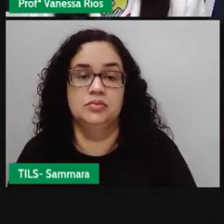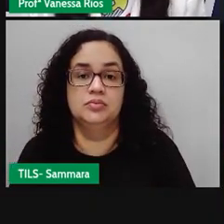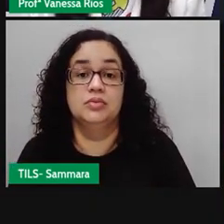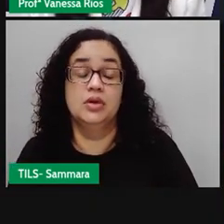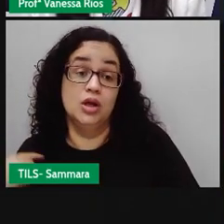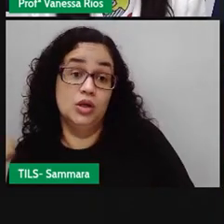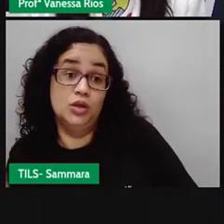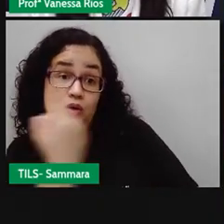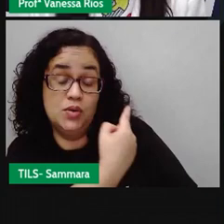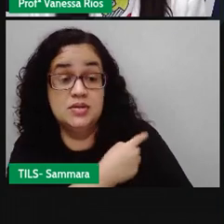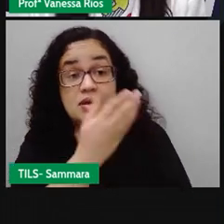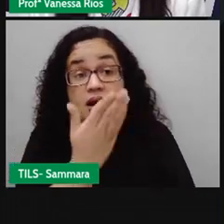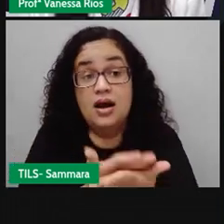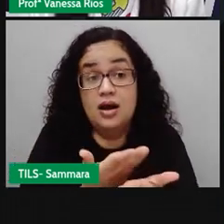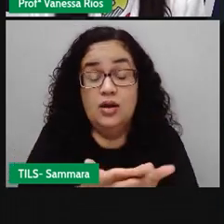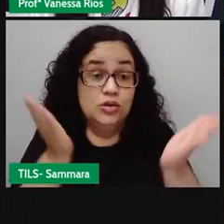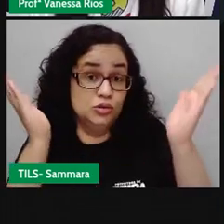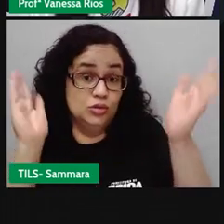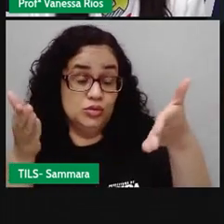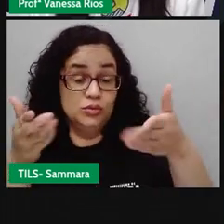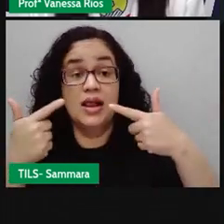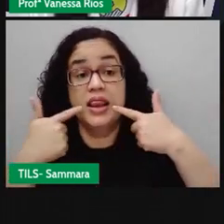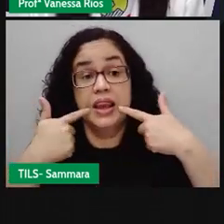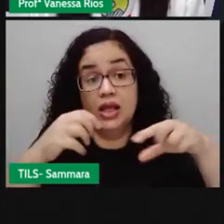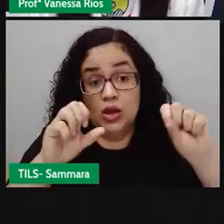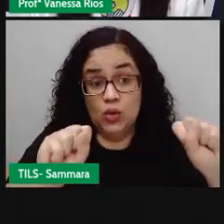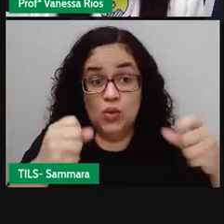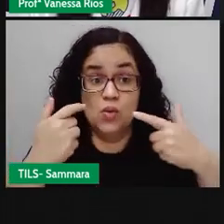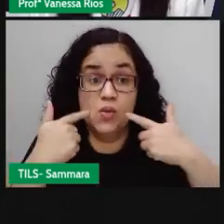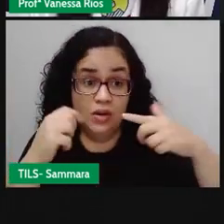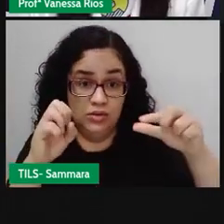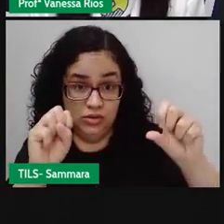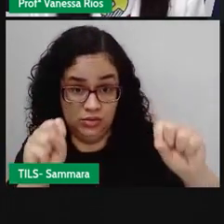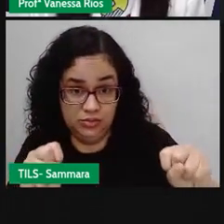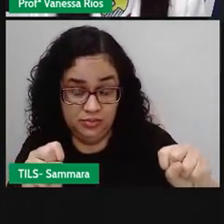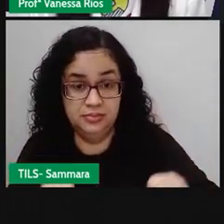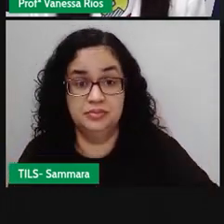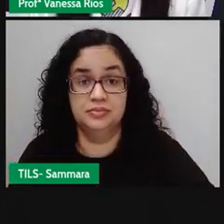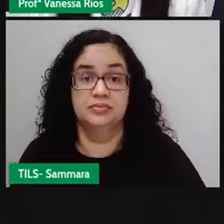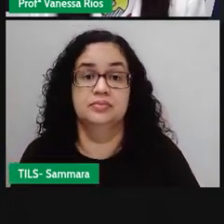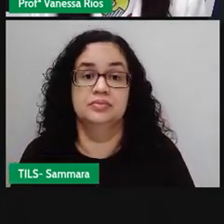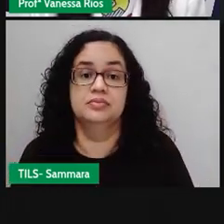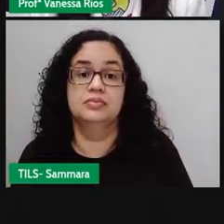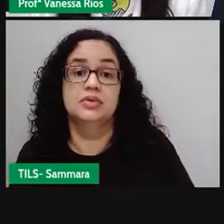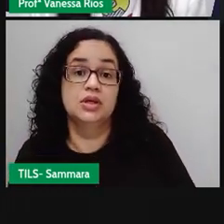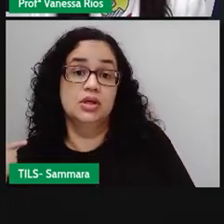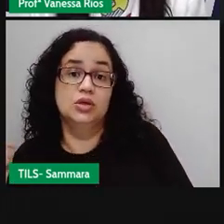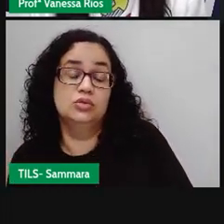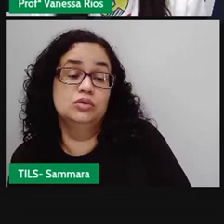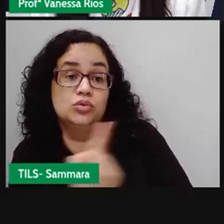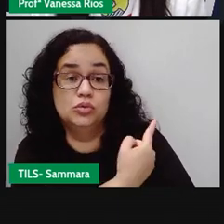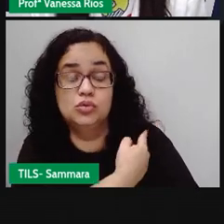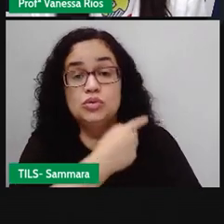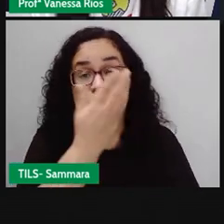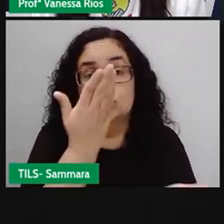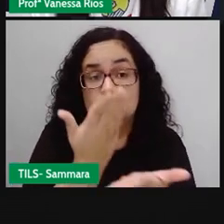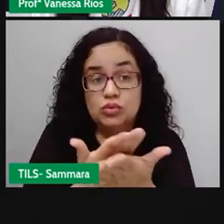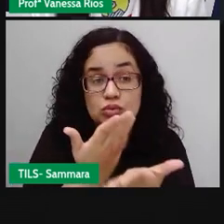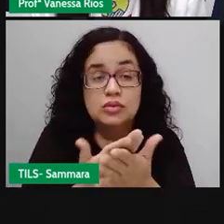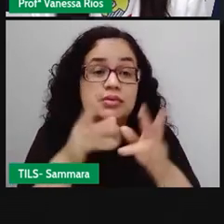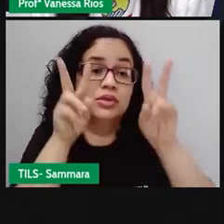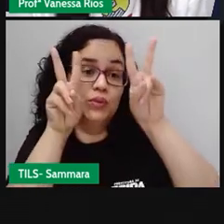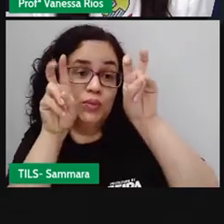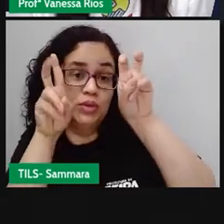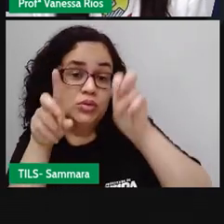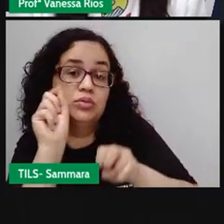Nossa aula de hoje é de linguagens e nós vamos estudar sobre